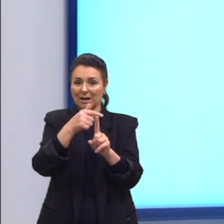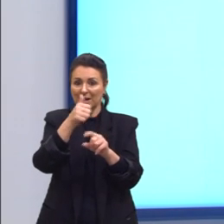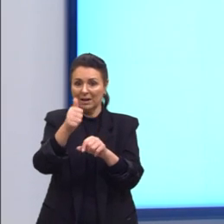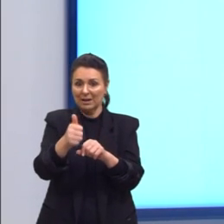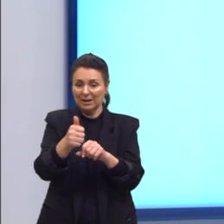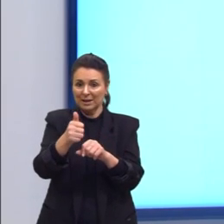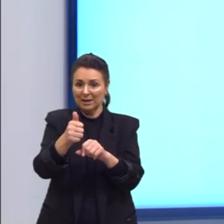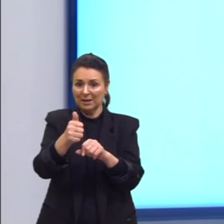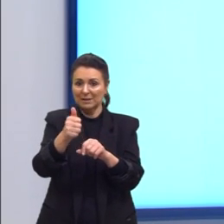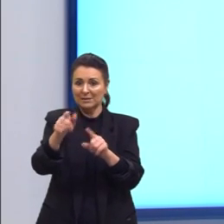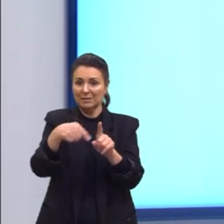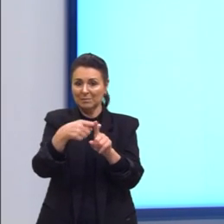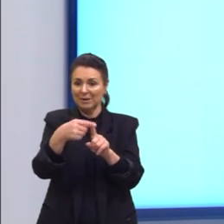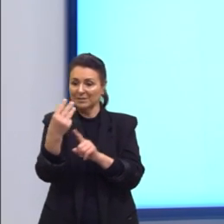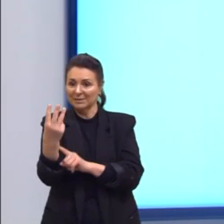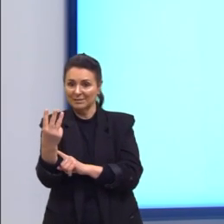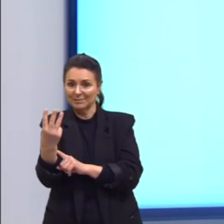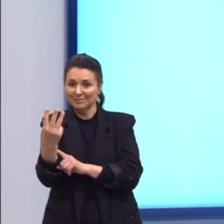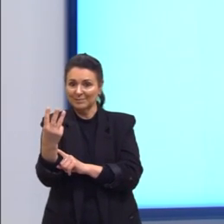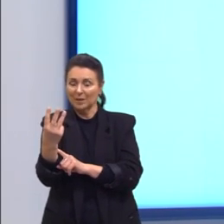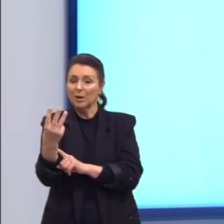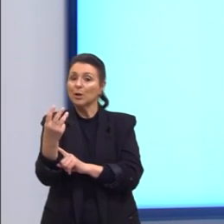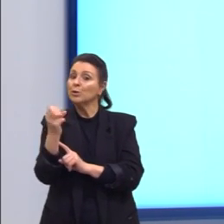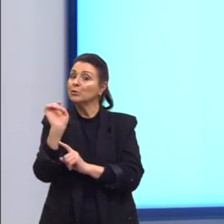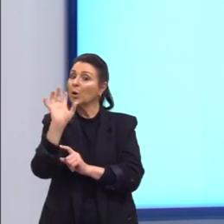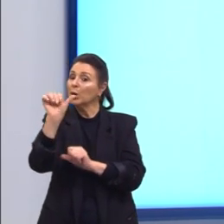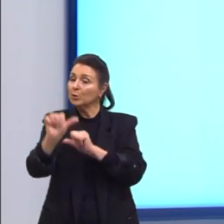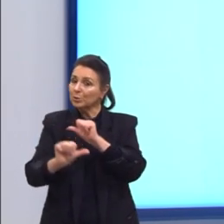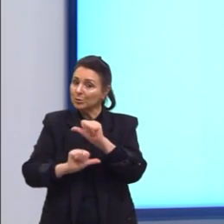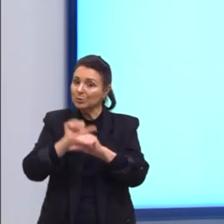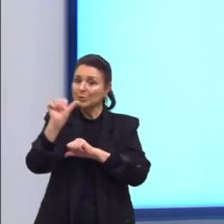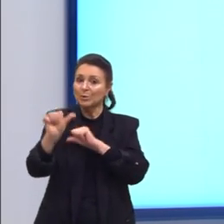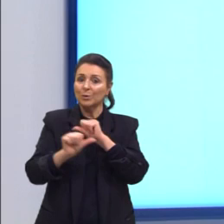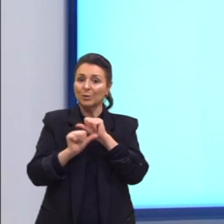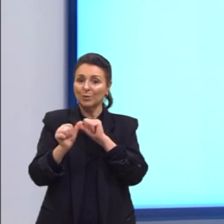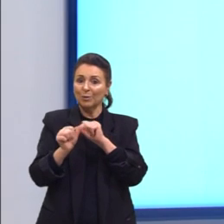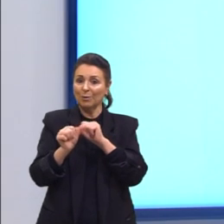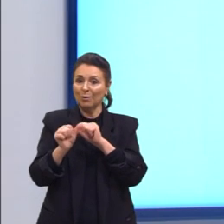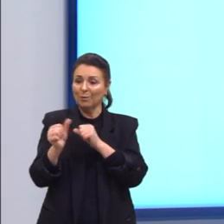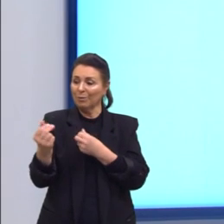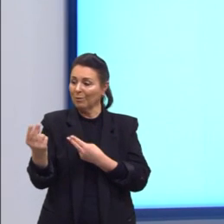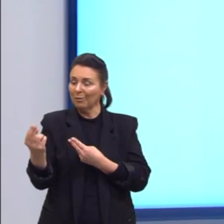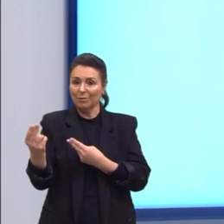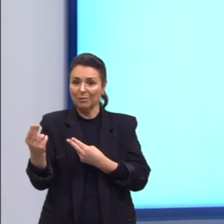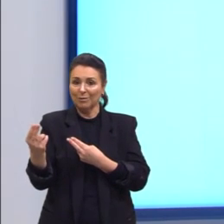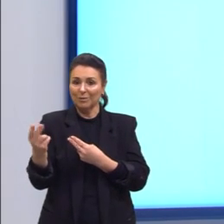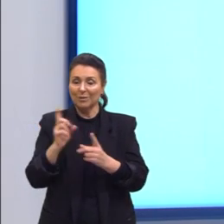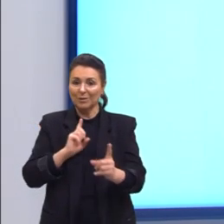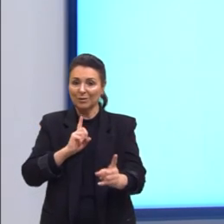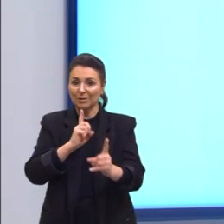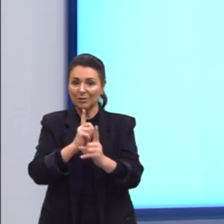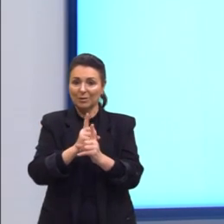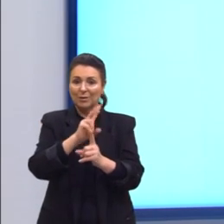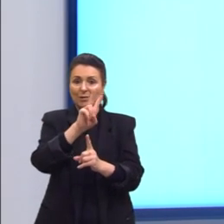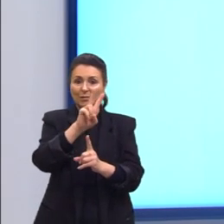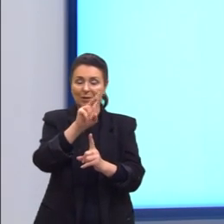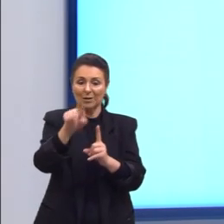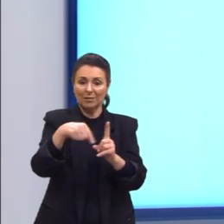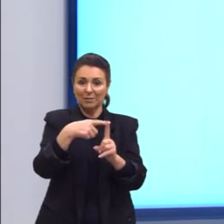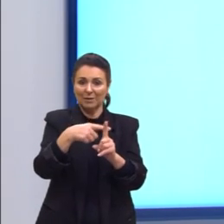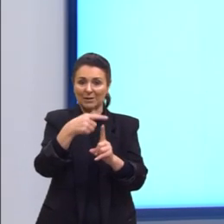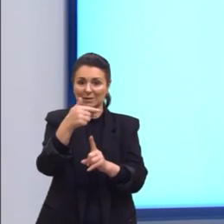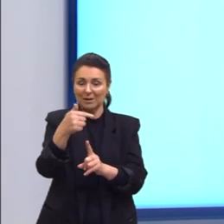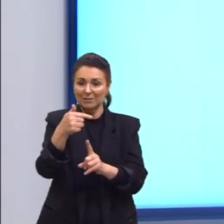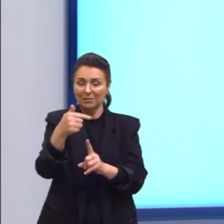única diferença é que aqui nós invertemos os dois membros da igualdade, né? Mas chegamos, então, em V mais F